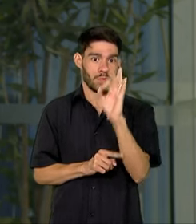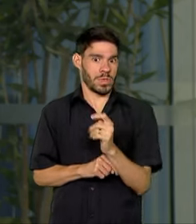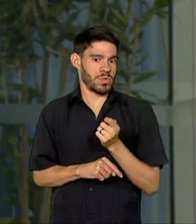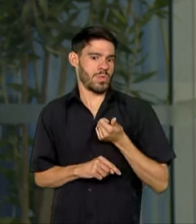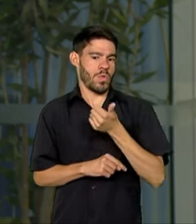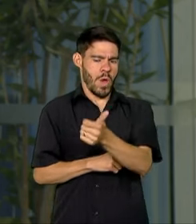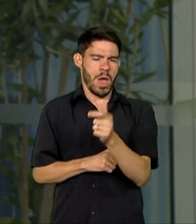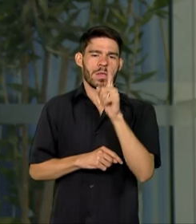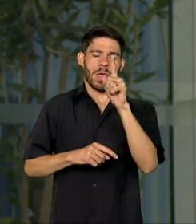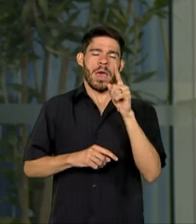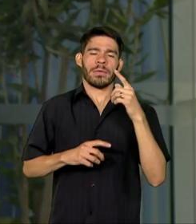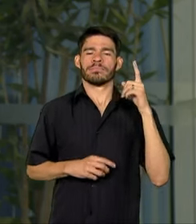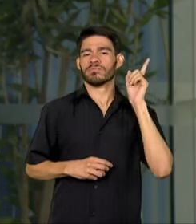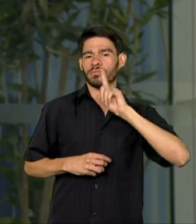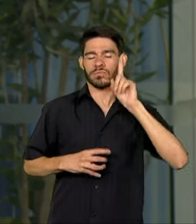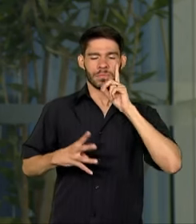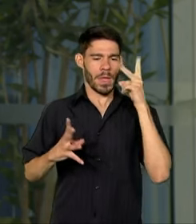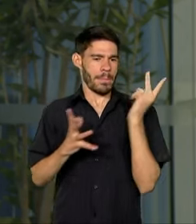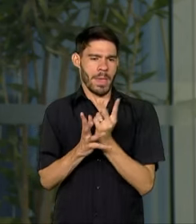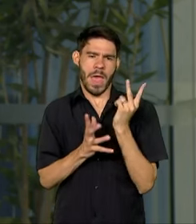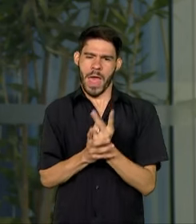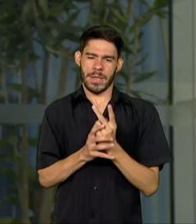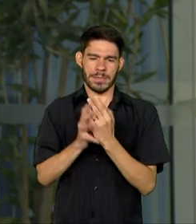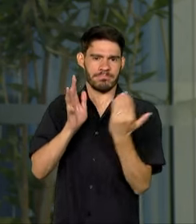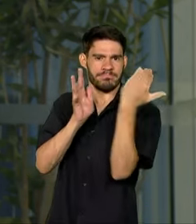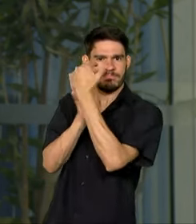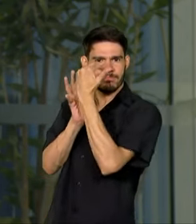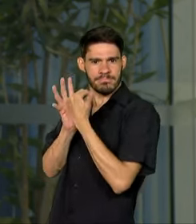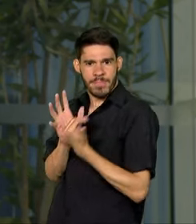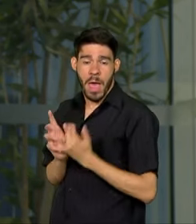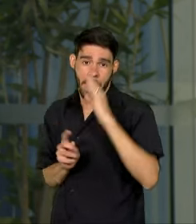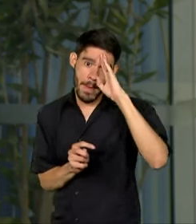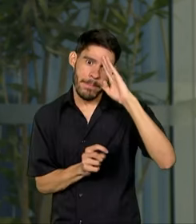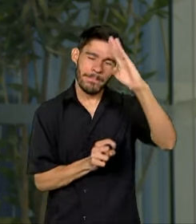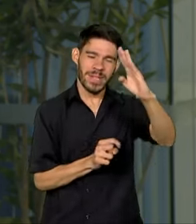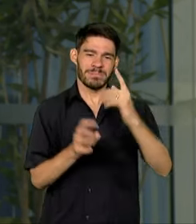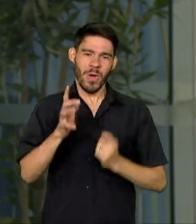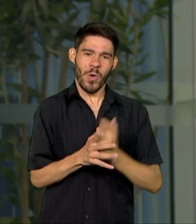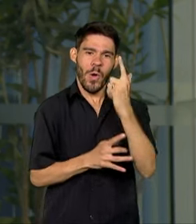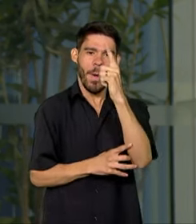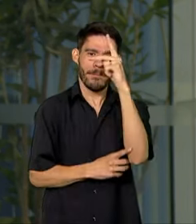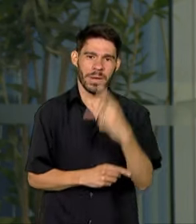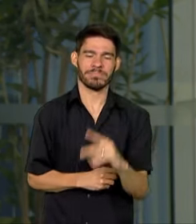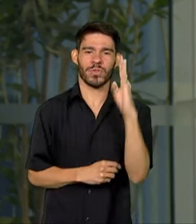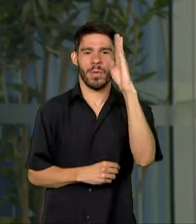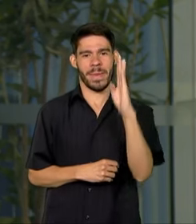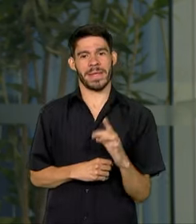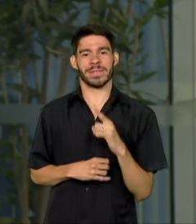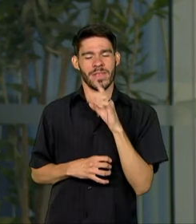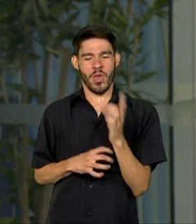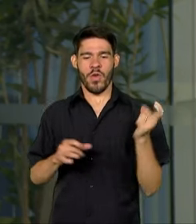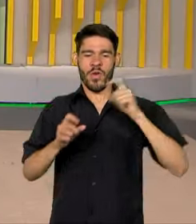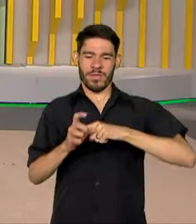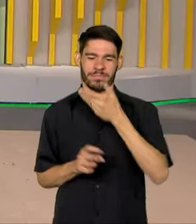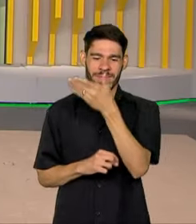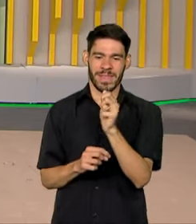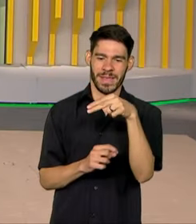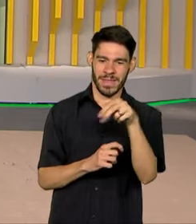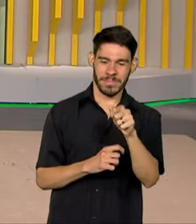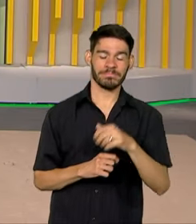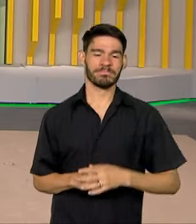E aí os Estados Unidos continuam liderando a lista dos principais compradores brasileiros por lá. Volto com você, Ana.